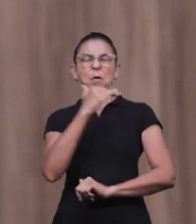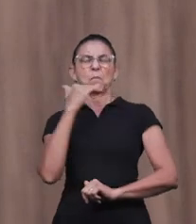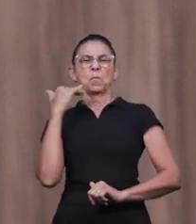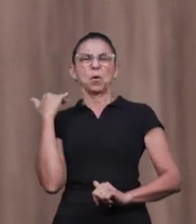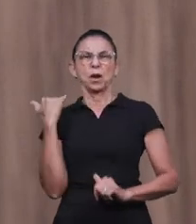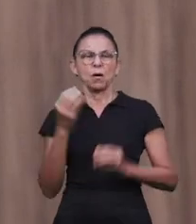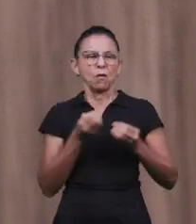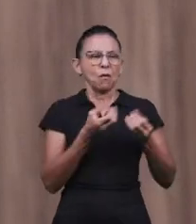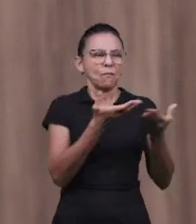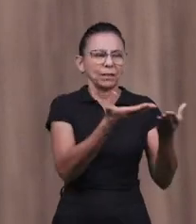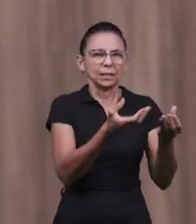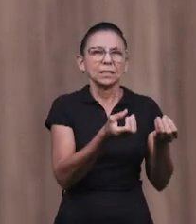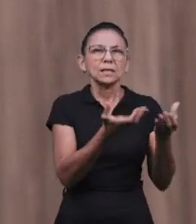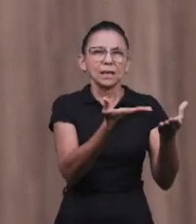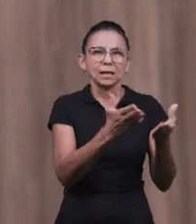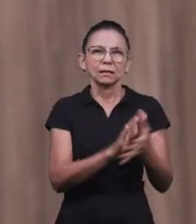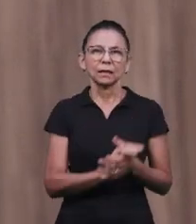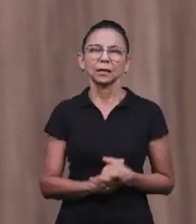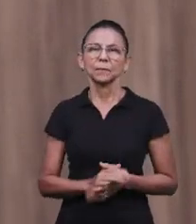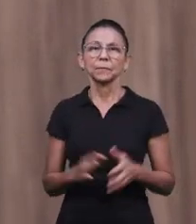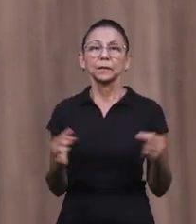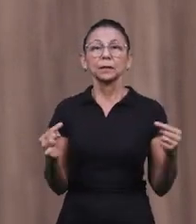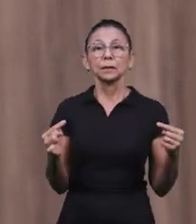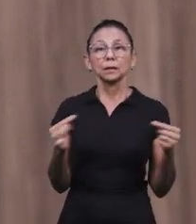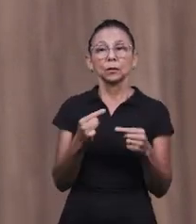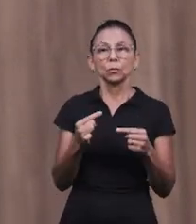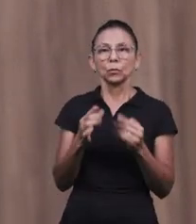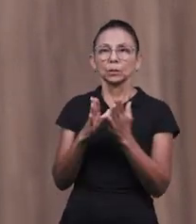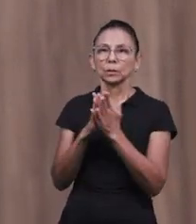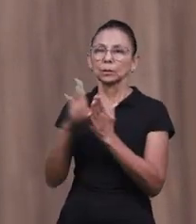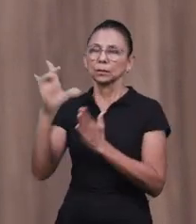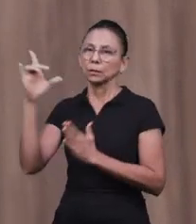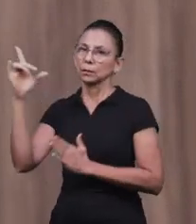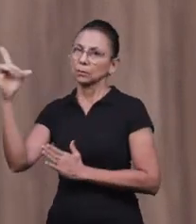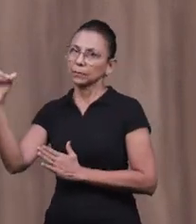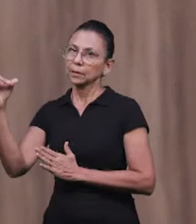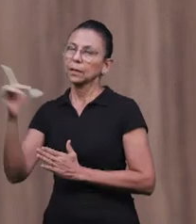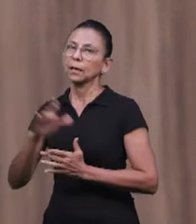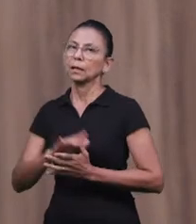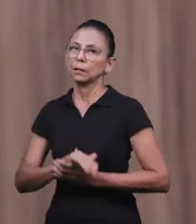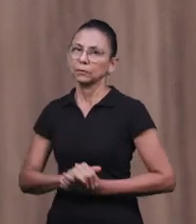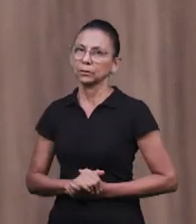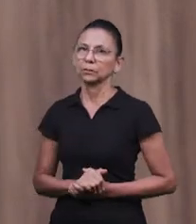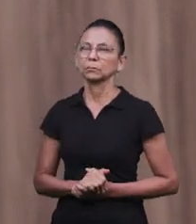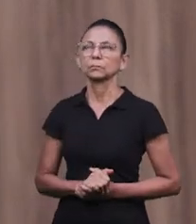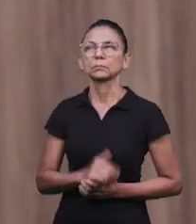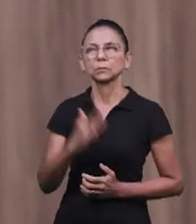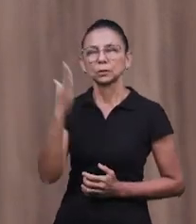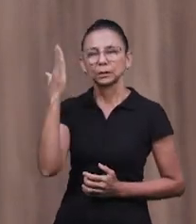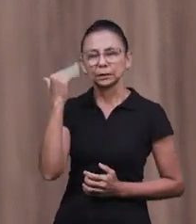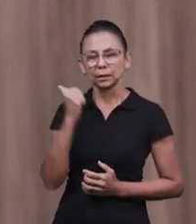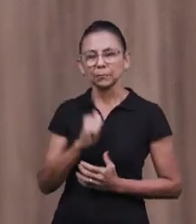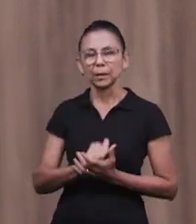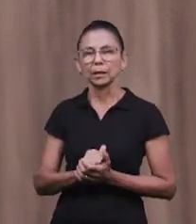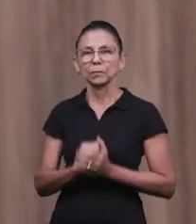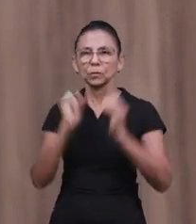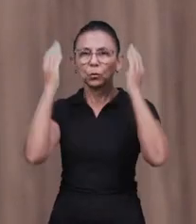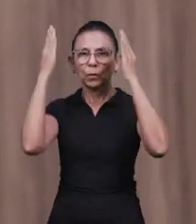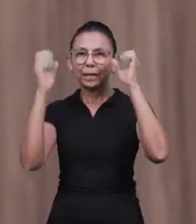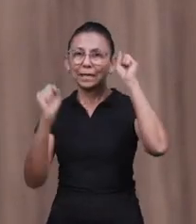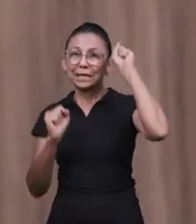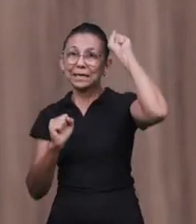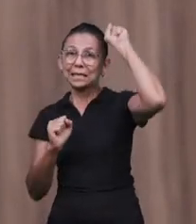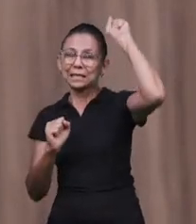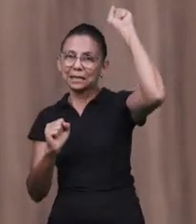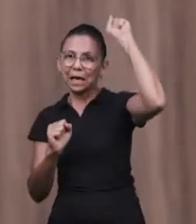encontro com aquilo que nós acreditamos, que é a palavra de Deus. Nós bem sabemos que Saúl fez isso e